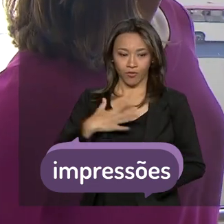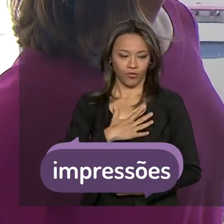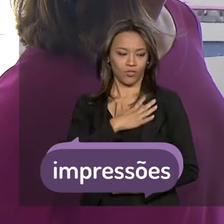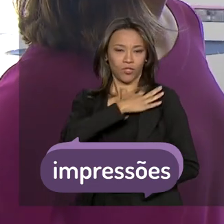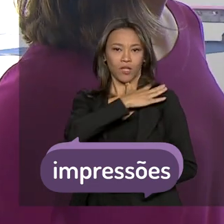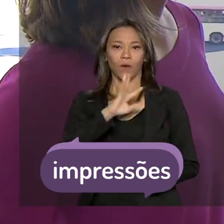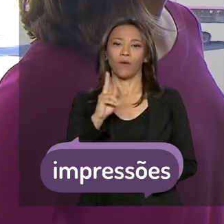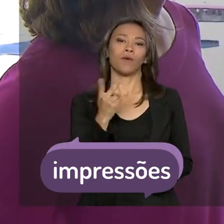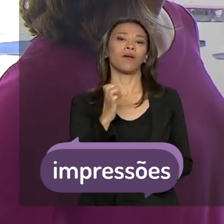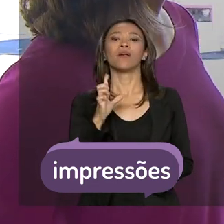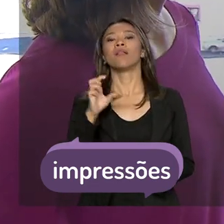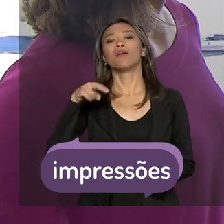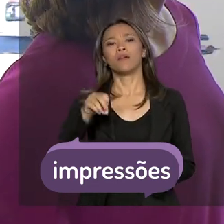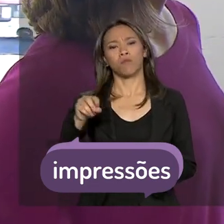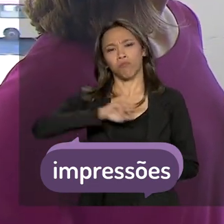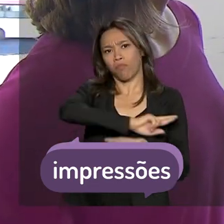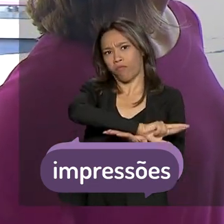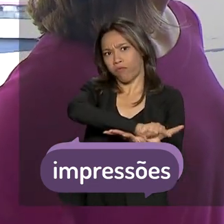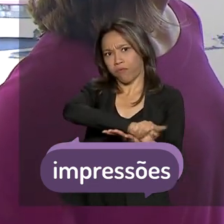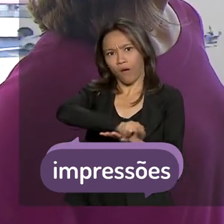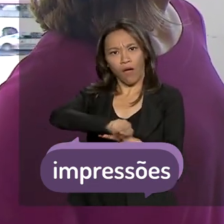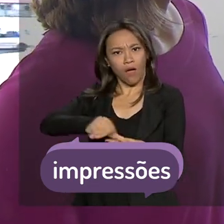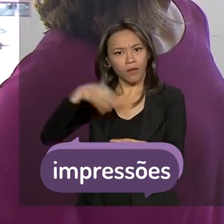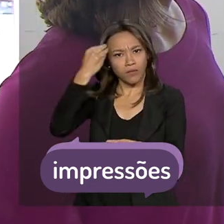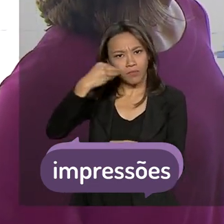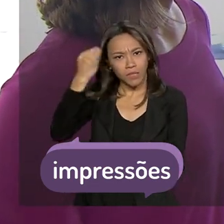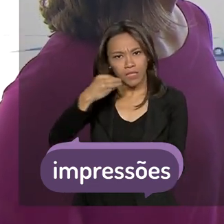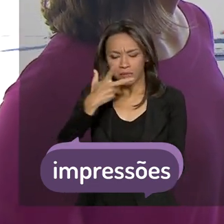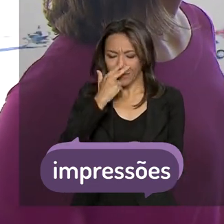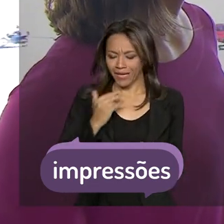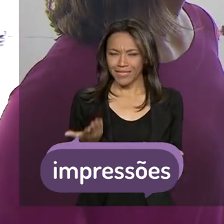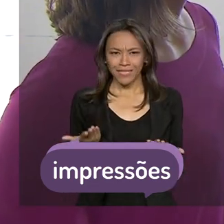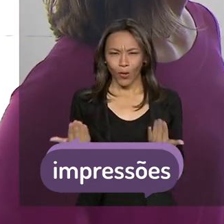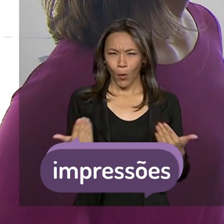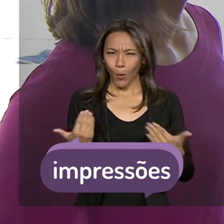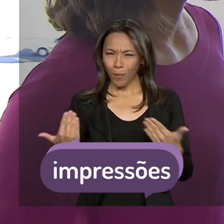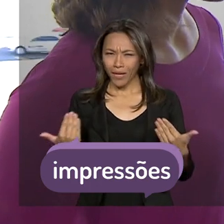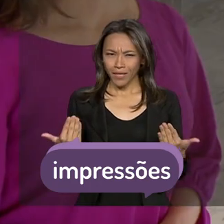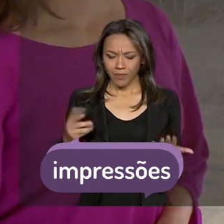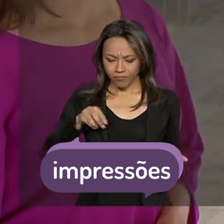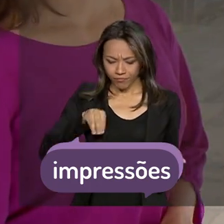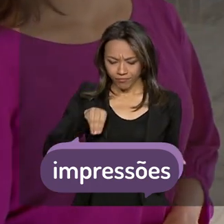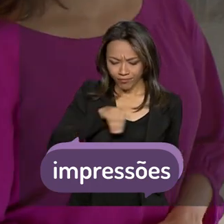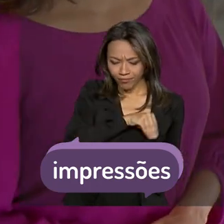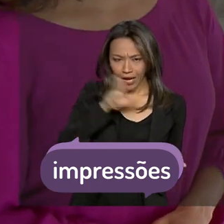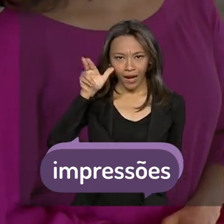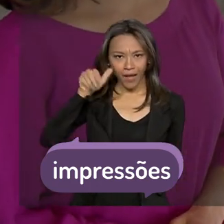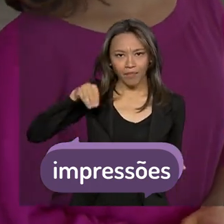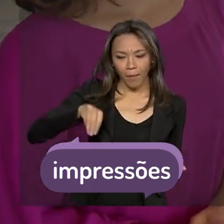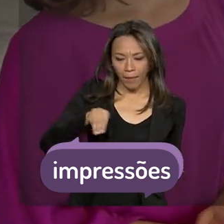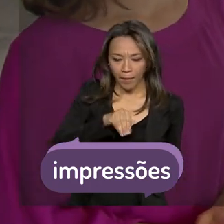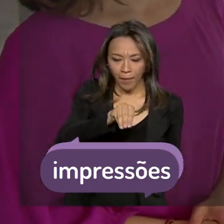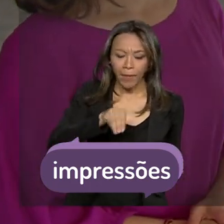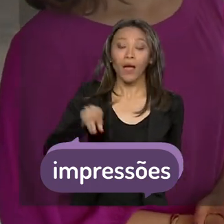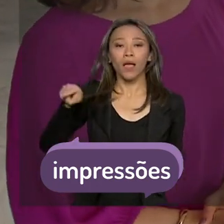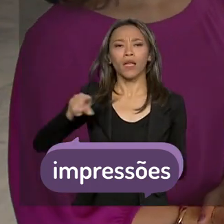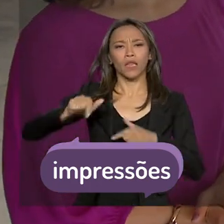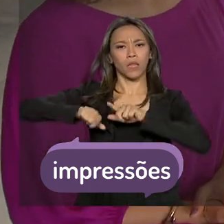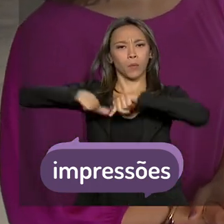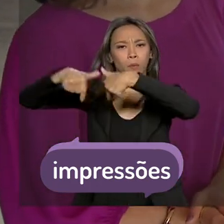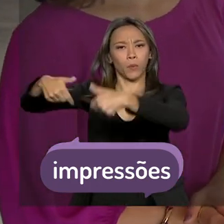Heleno passou por várias posições no imenso tabuleiro de xadrez da caserna. Na missão de pacificação do Haiti,